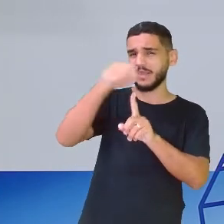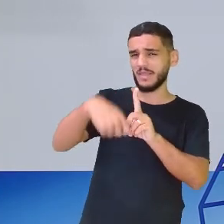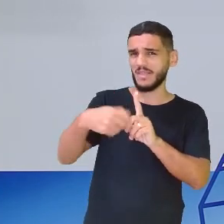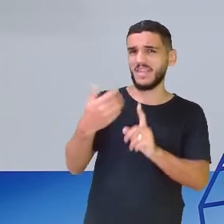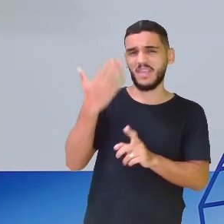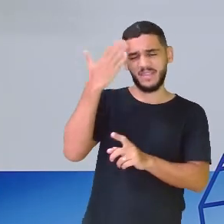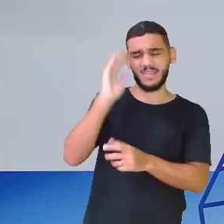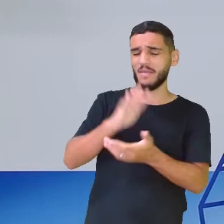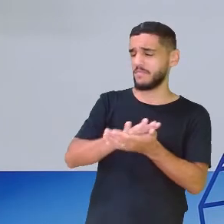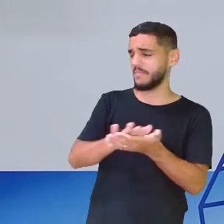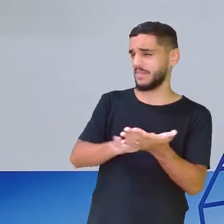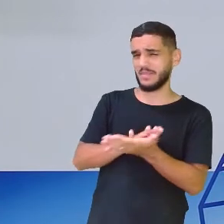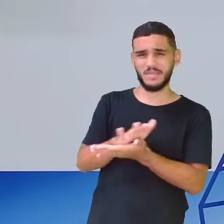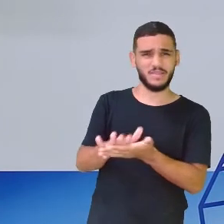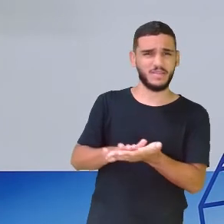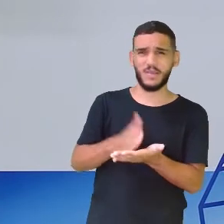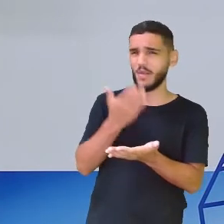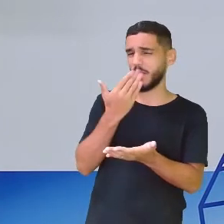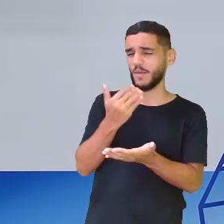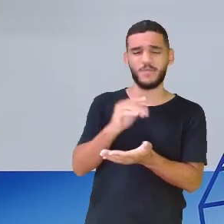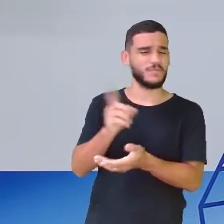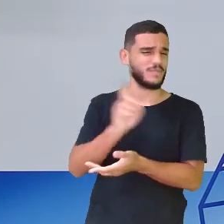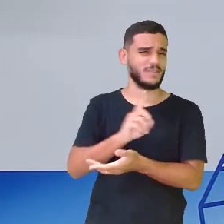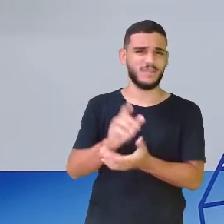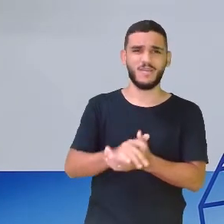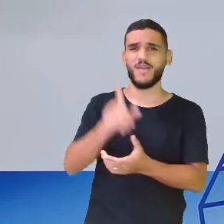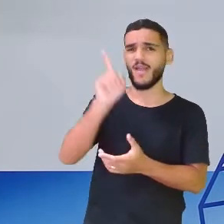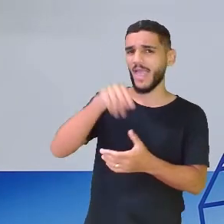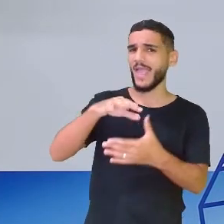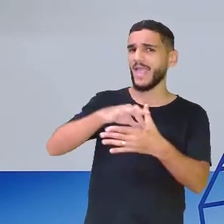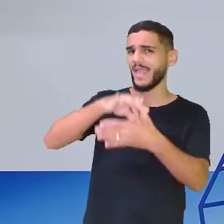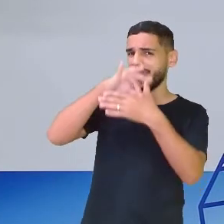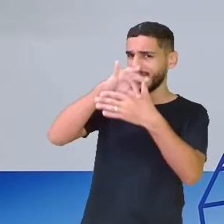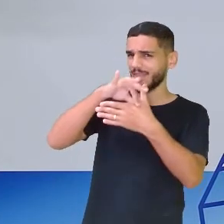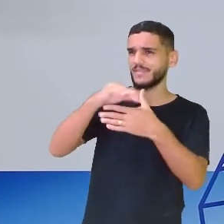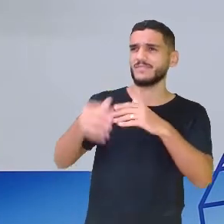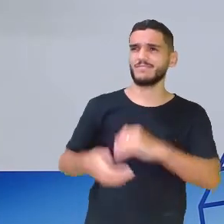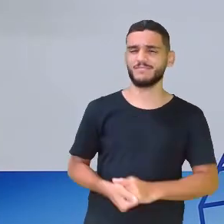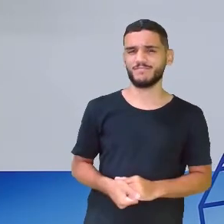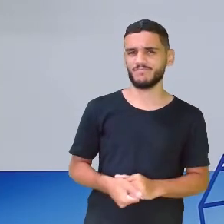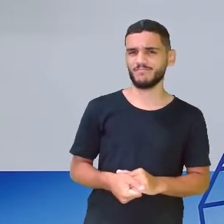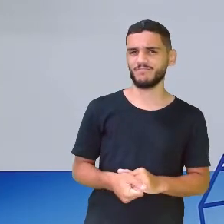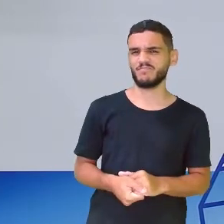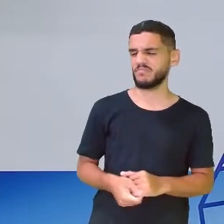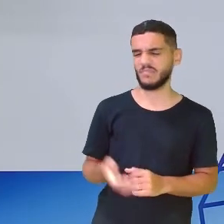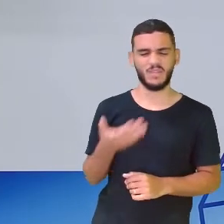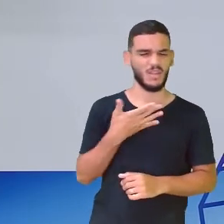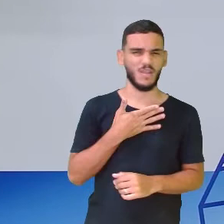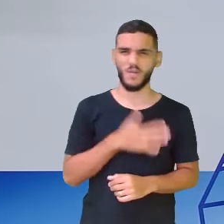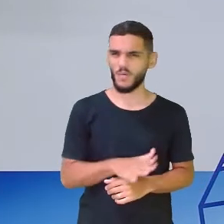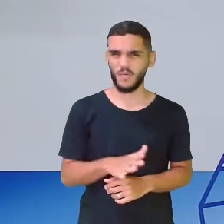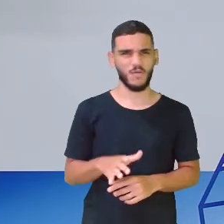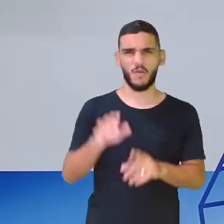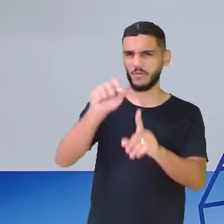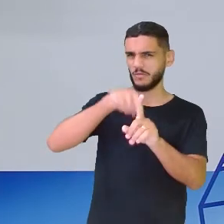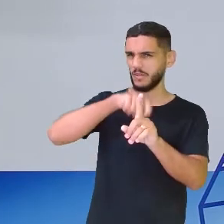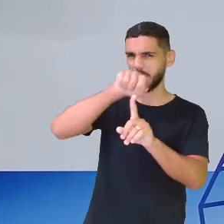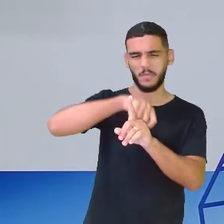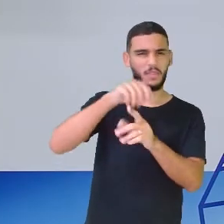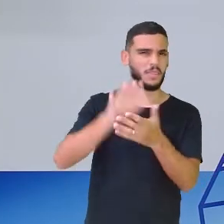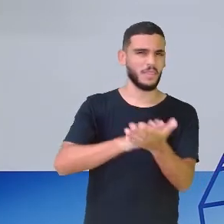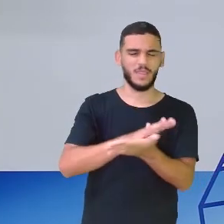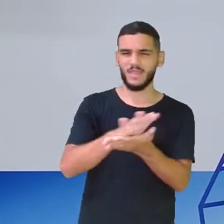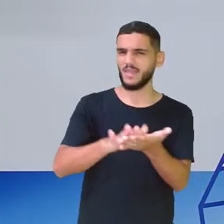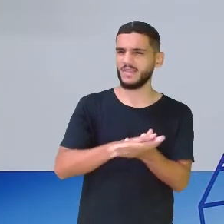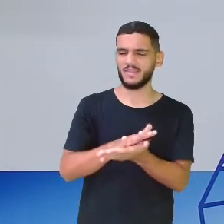leão é um animal carnívoro. Nem um pouquinho de vegetal. Nada